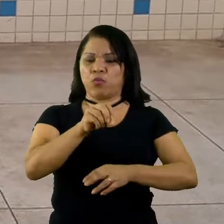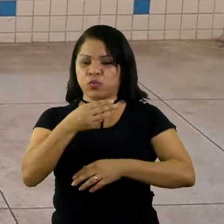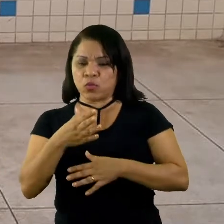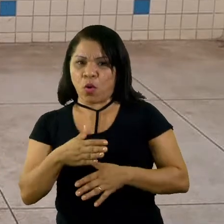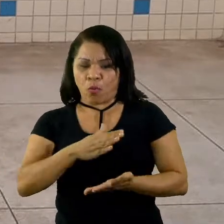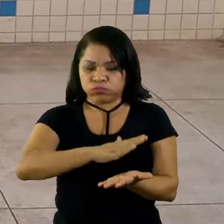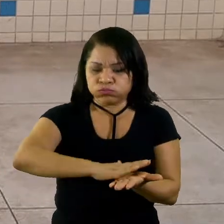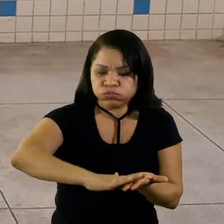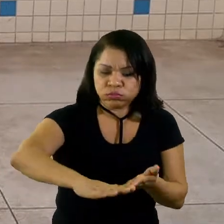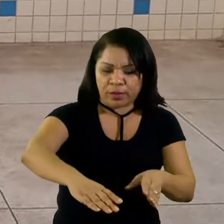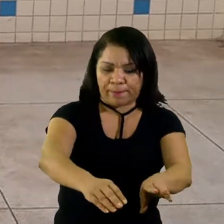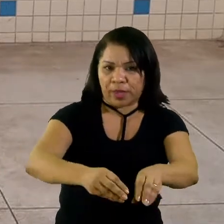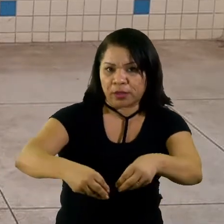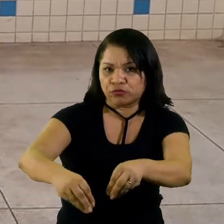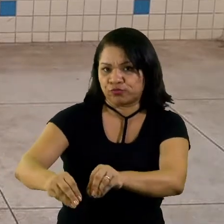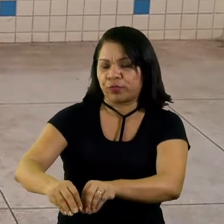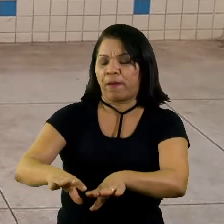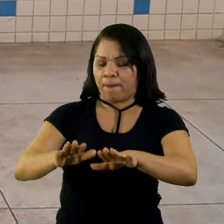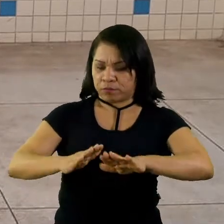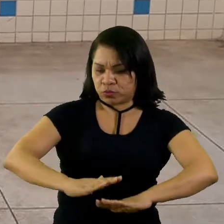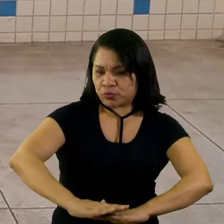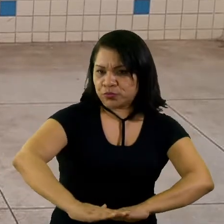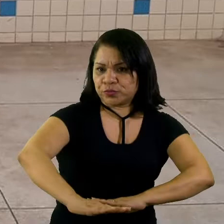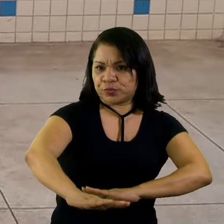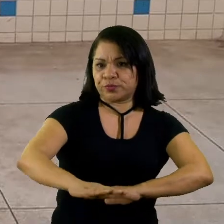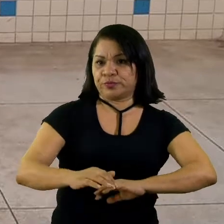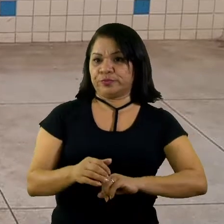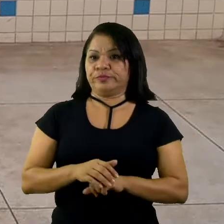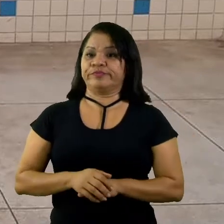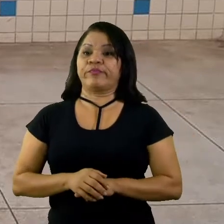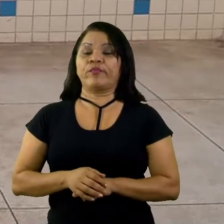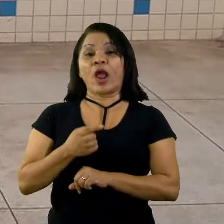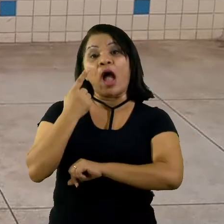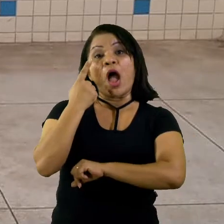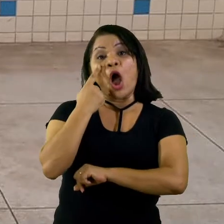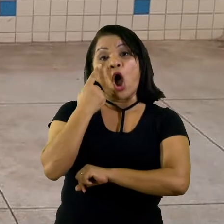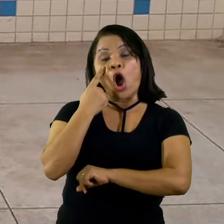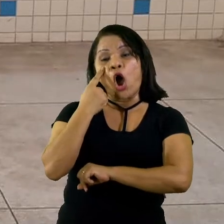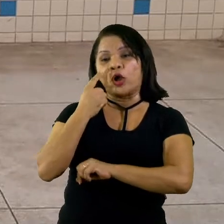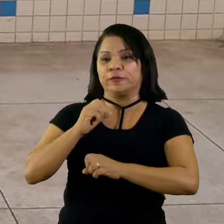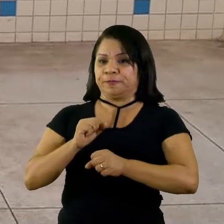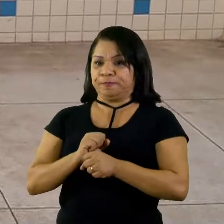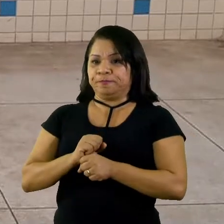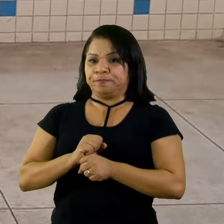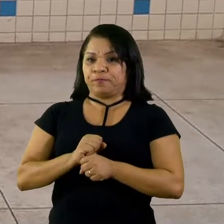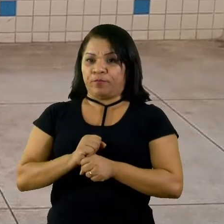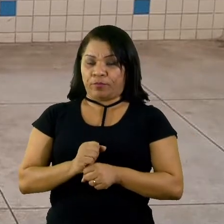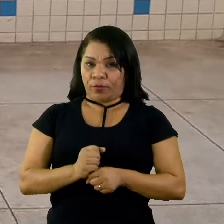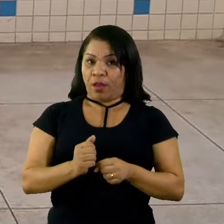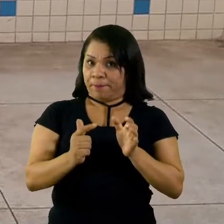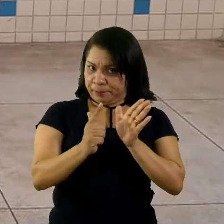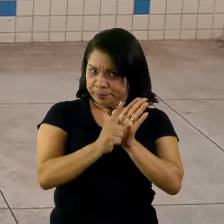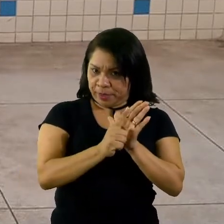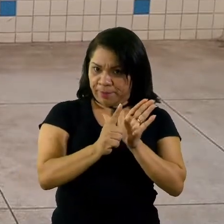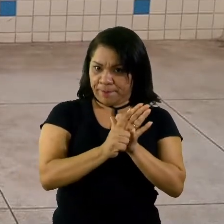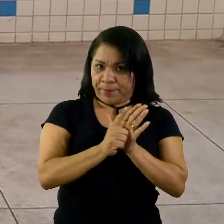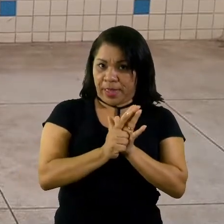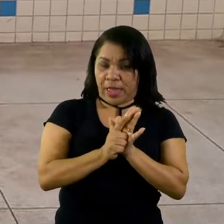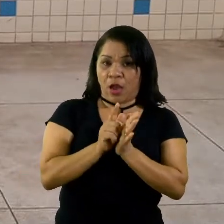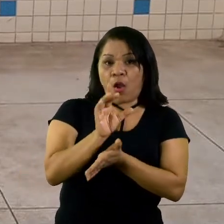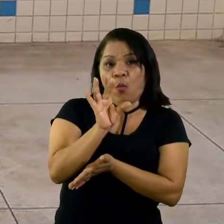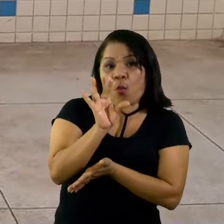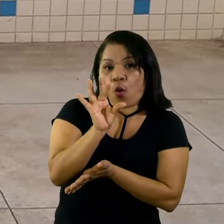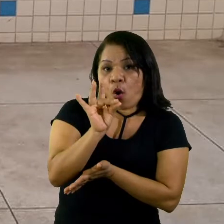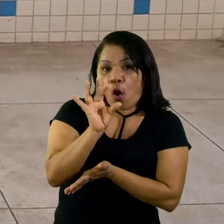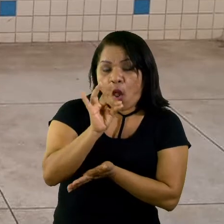como é que você pode fazer, caso você não tenha o arco em casa. Você pode pegar o papel e colar no chão